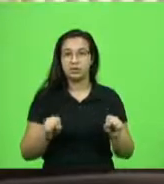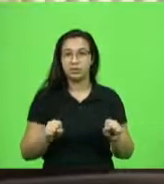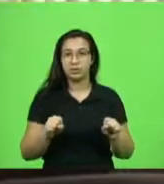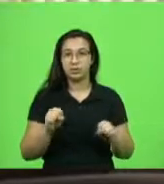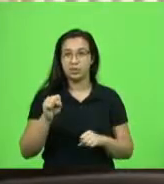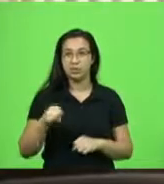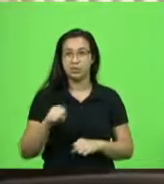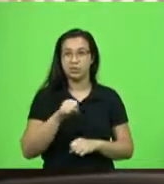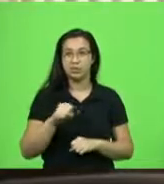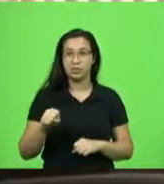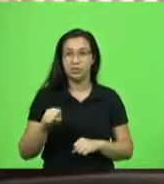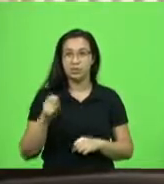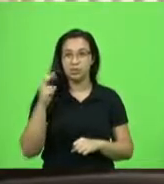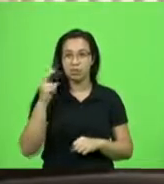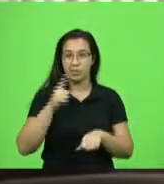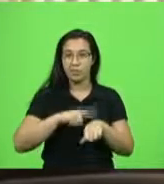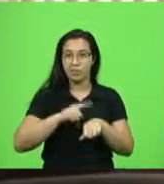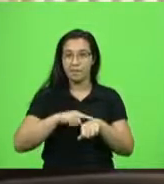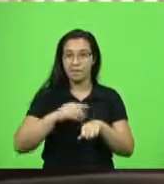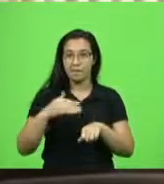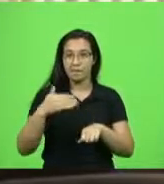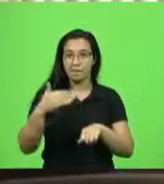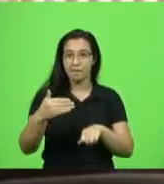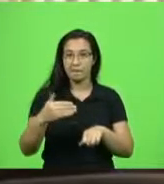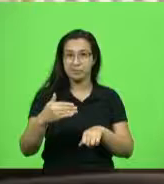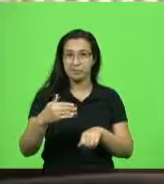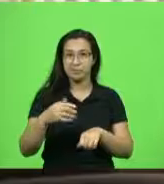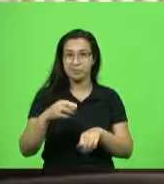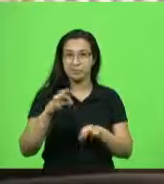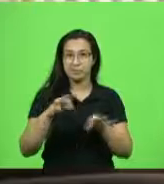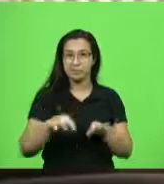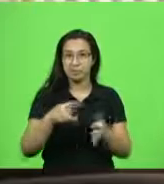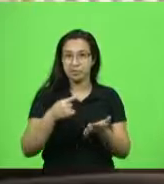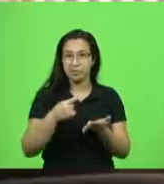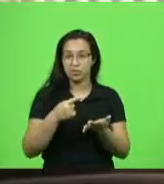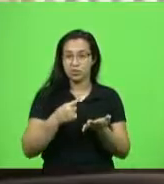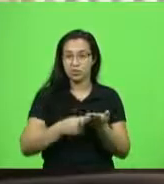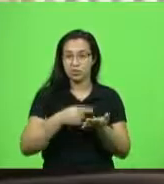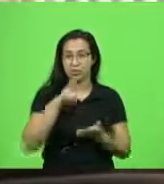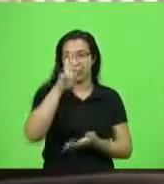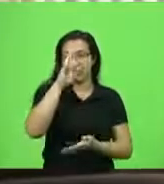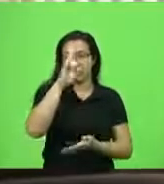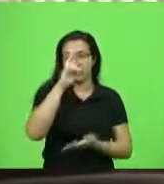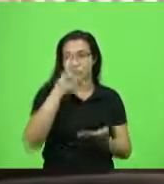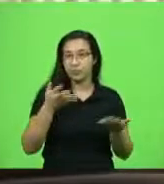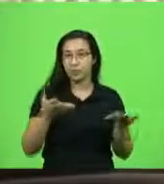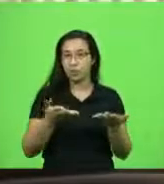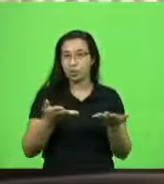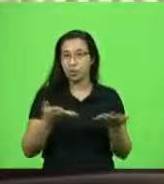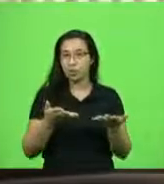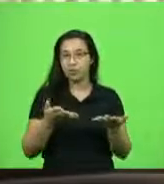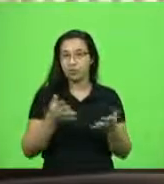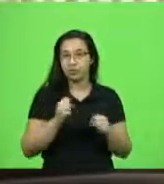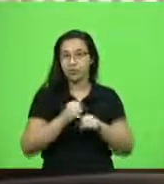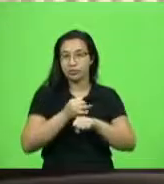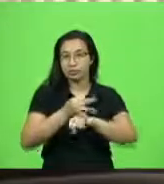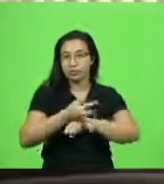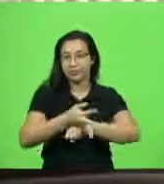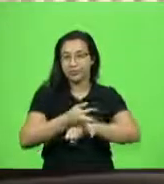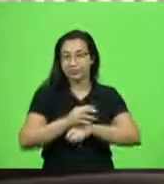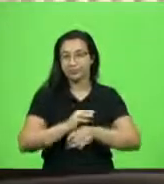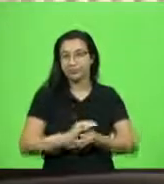próximas horas, mais exatamente à meia-noite de hoje, dia 11. O que que isso